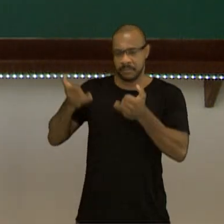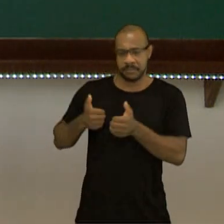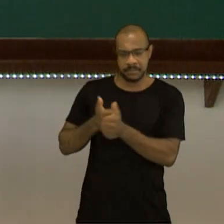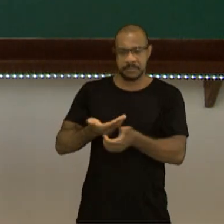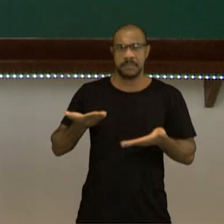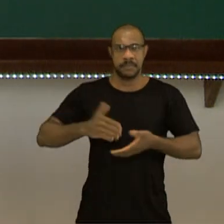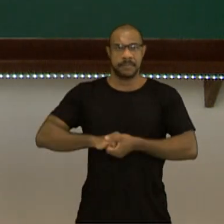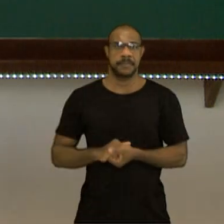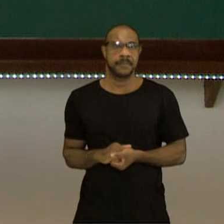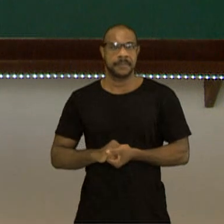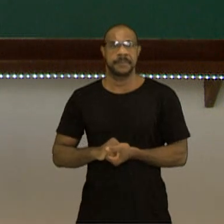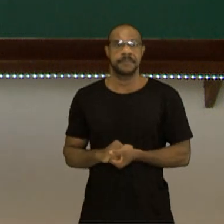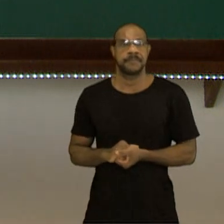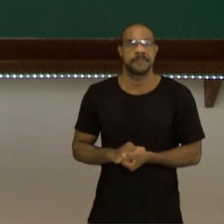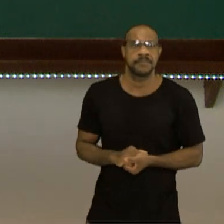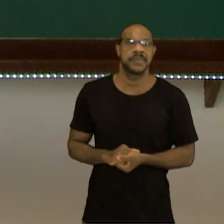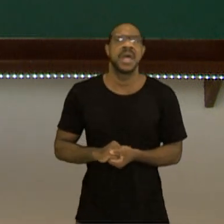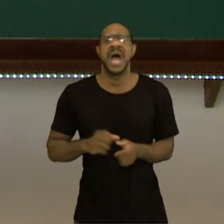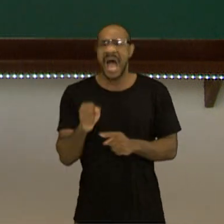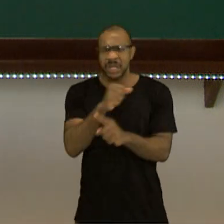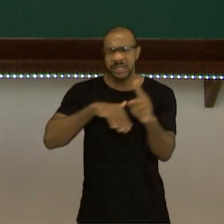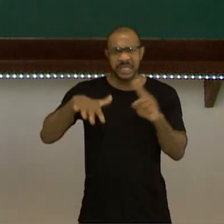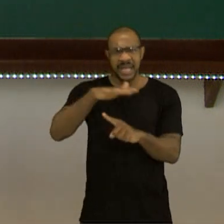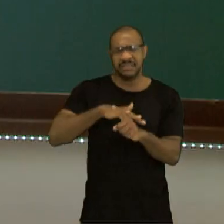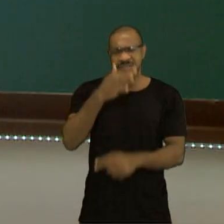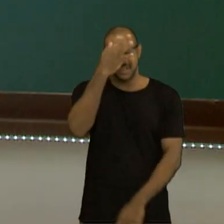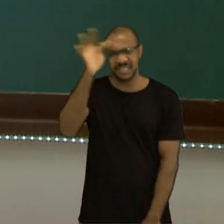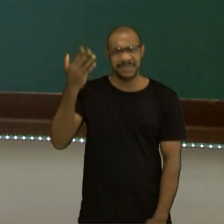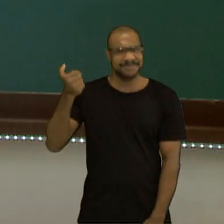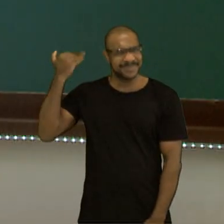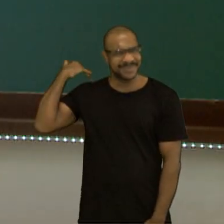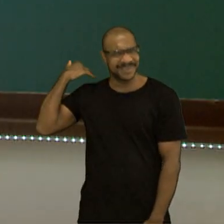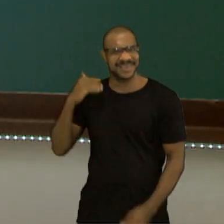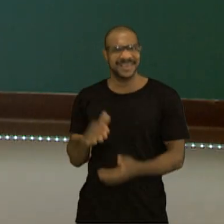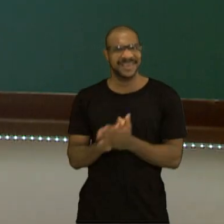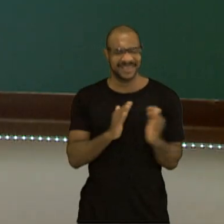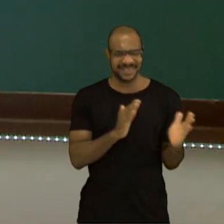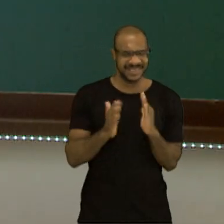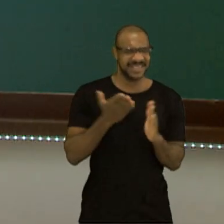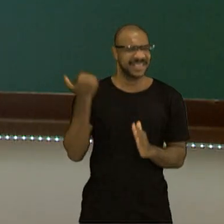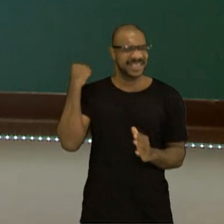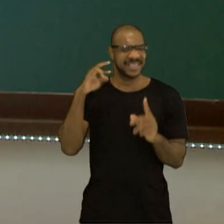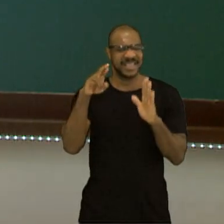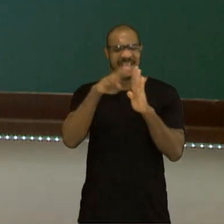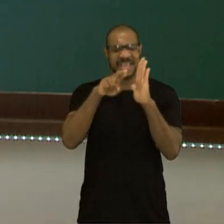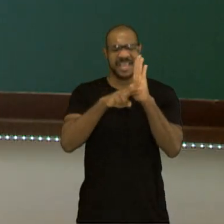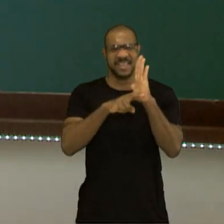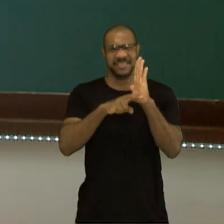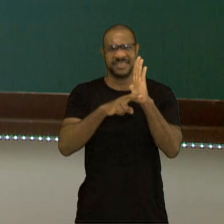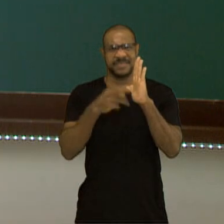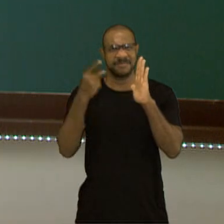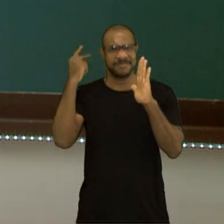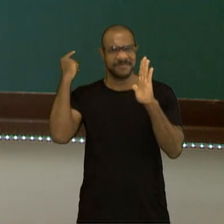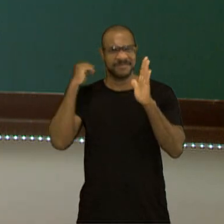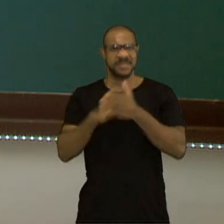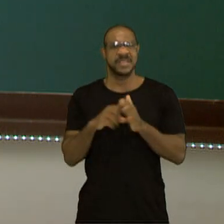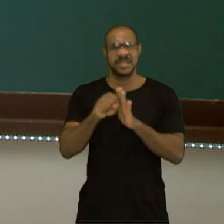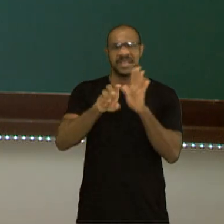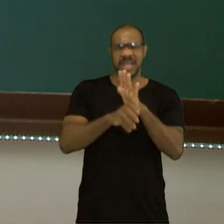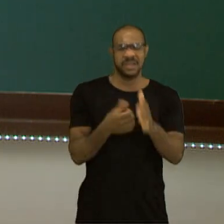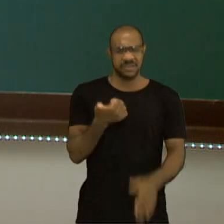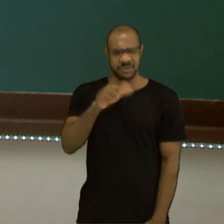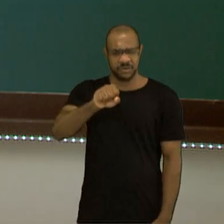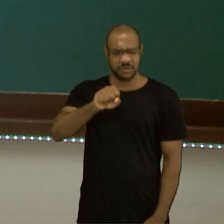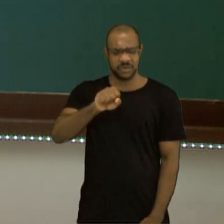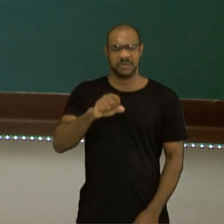Vamos lá? Bom, a sociedade francesa durante o chamado Antigo Regime, ali no século 18, ela